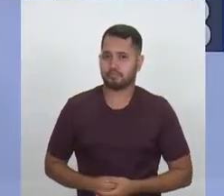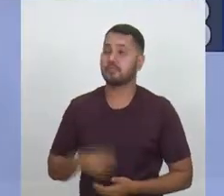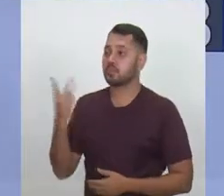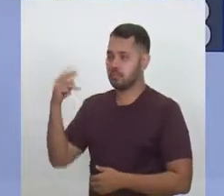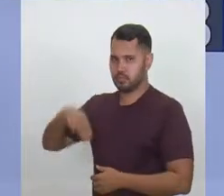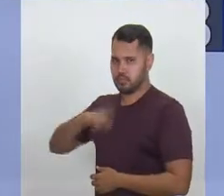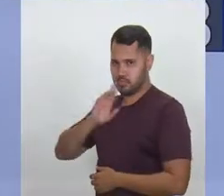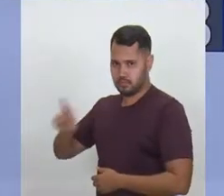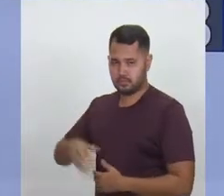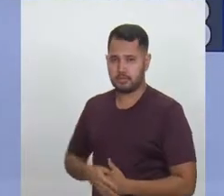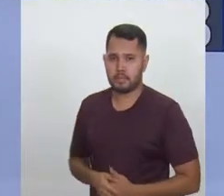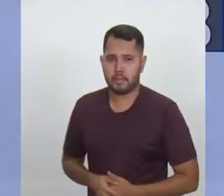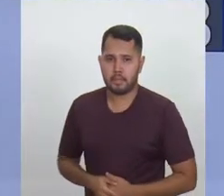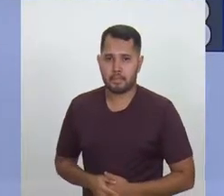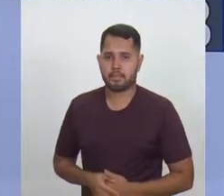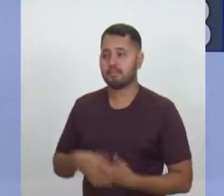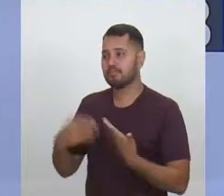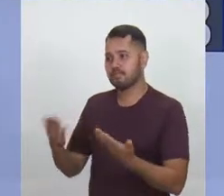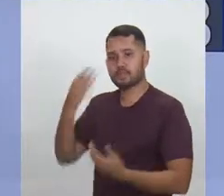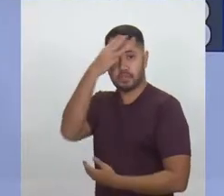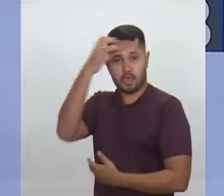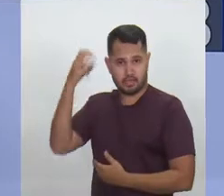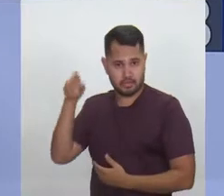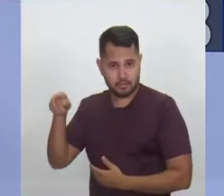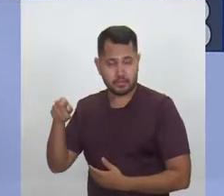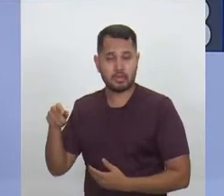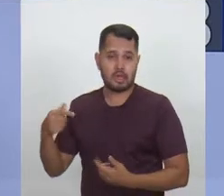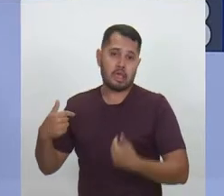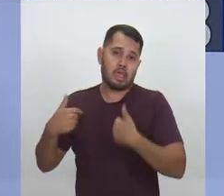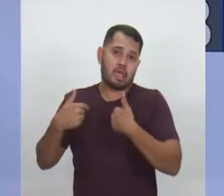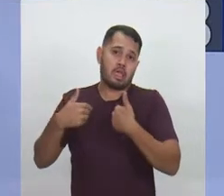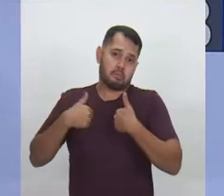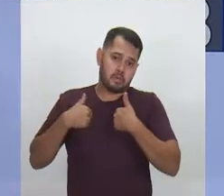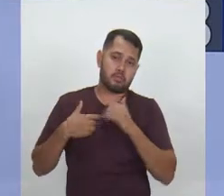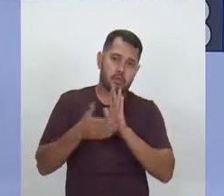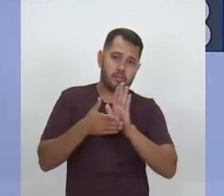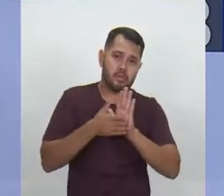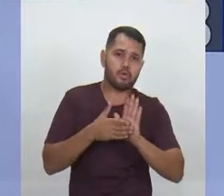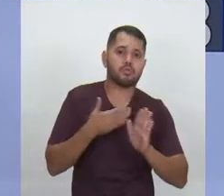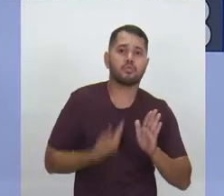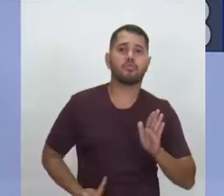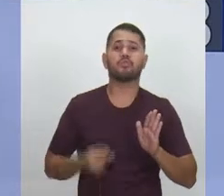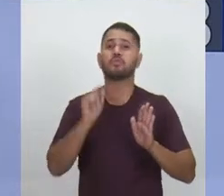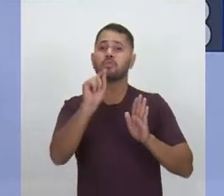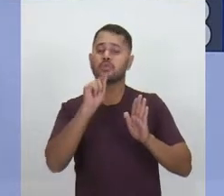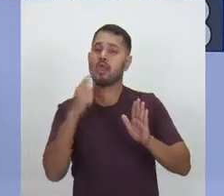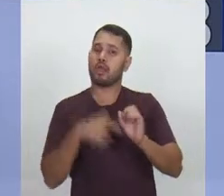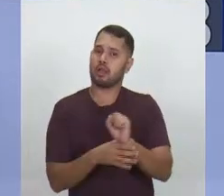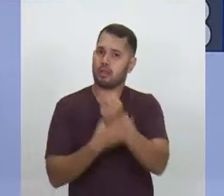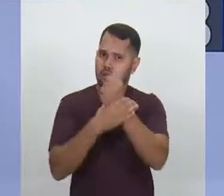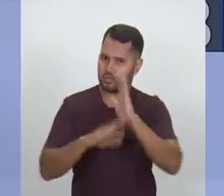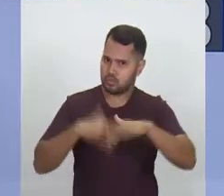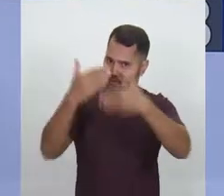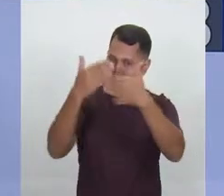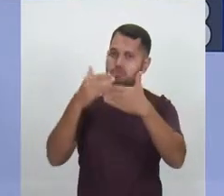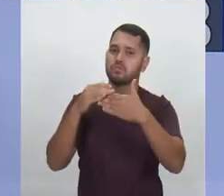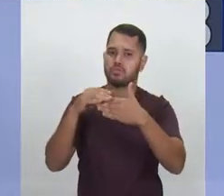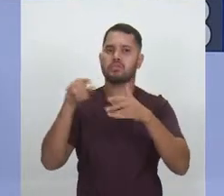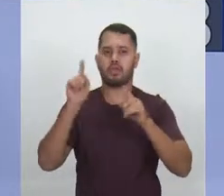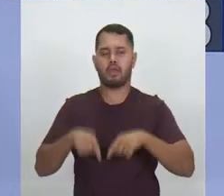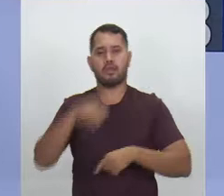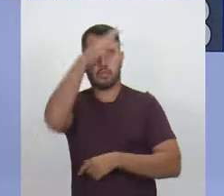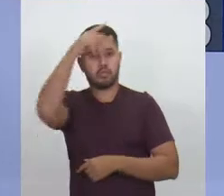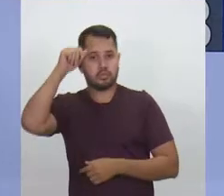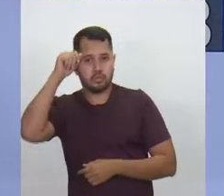candidato. Candidato Davi, a minha proposta de governo é garantir o desenvolvimento sustentável do Amazonas,